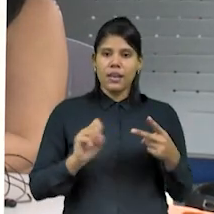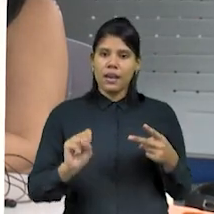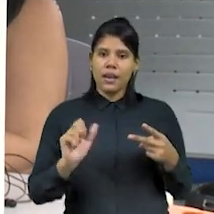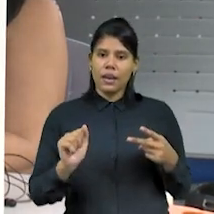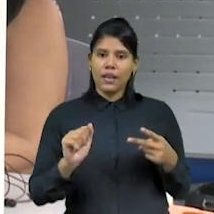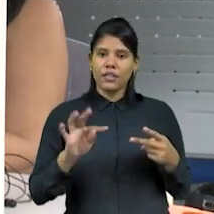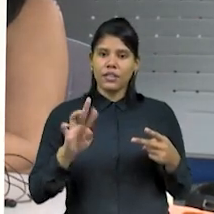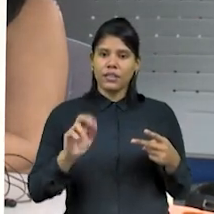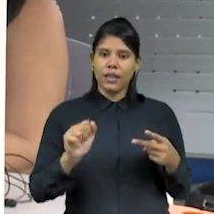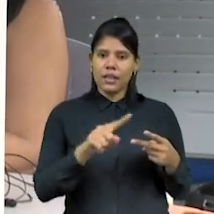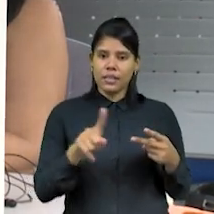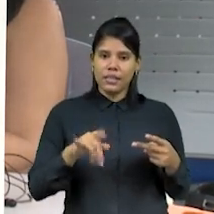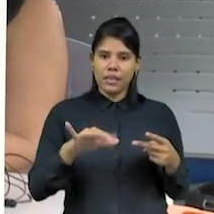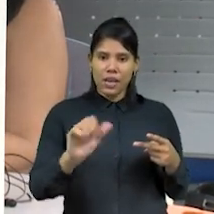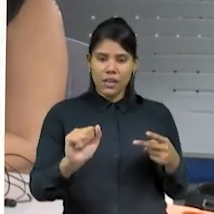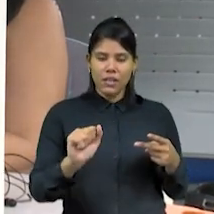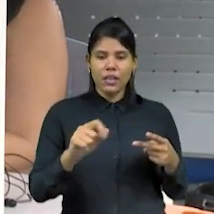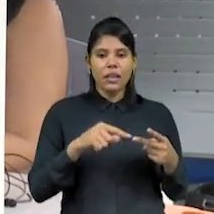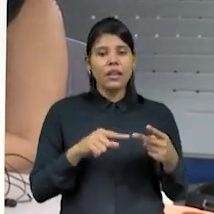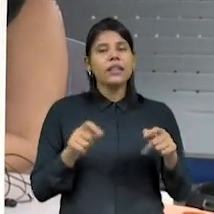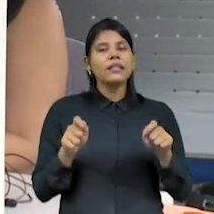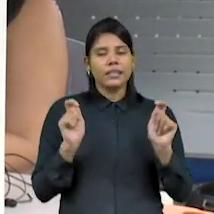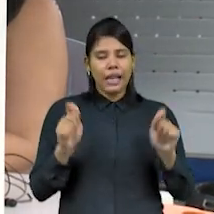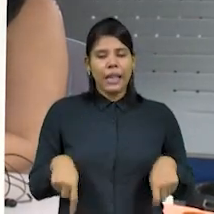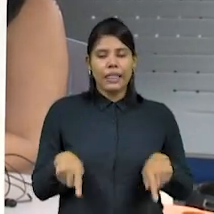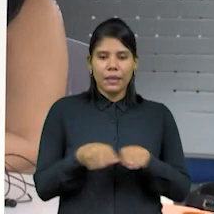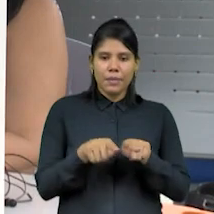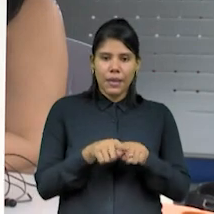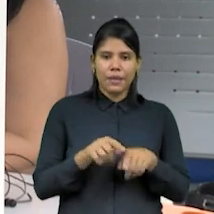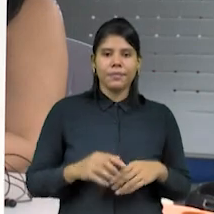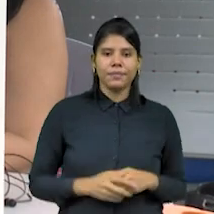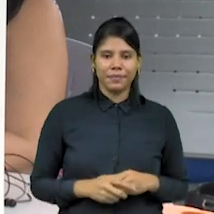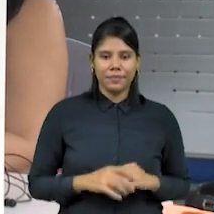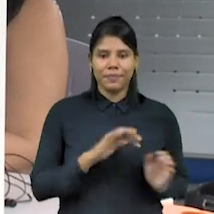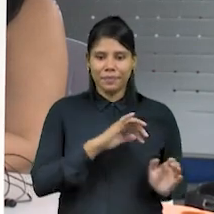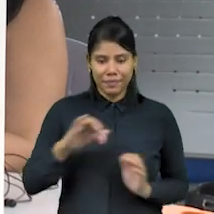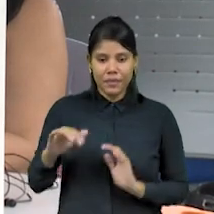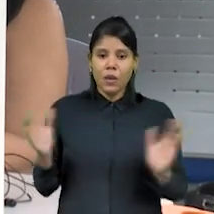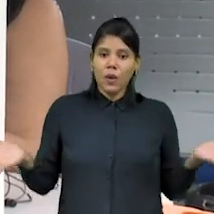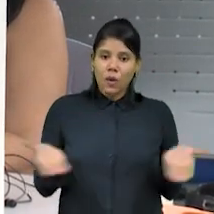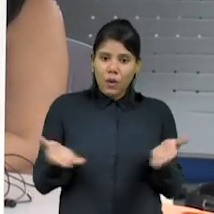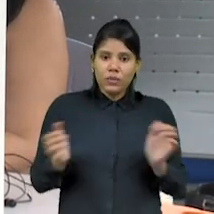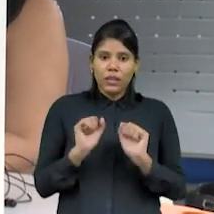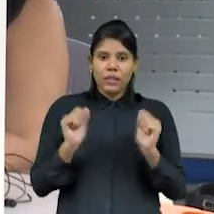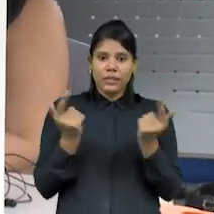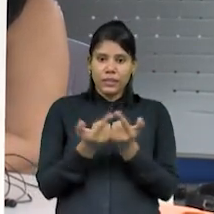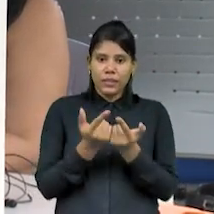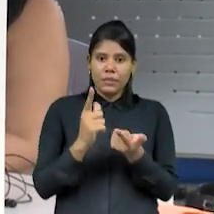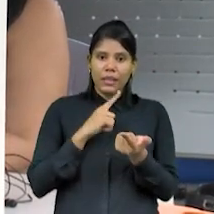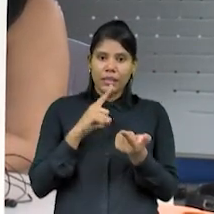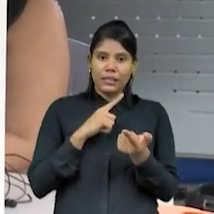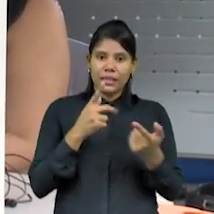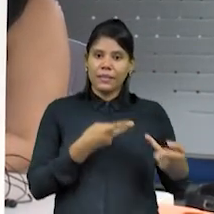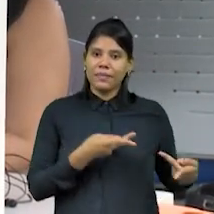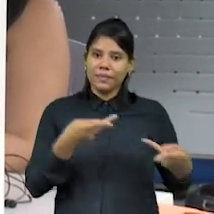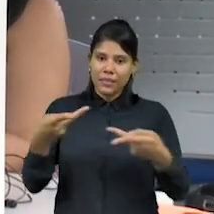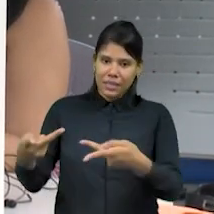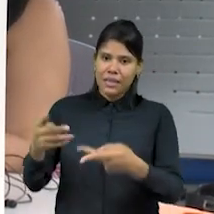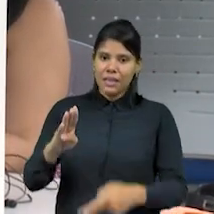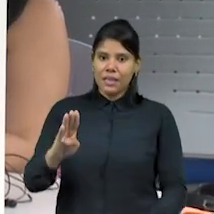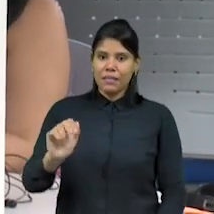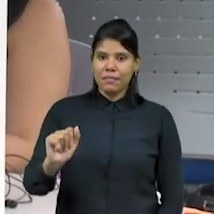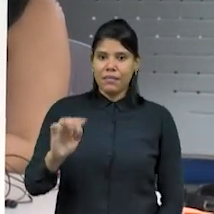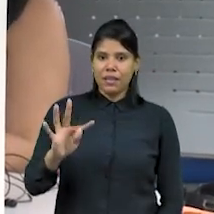segunda dose de reforço. E hoje, Aline, a Assembleia Legislativa está em Baturité, em mais uma edição do